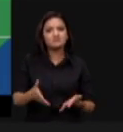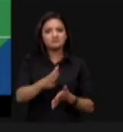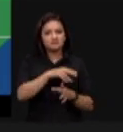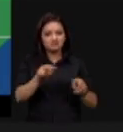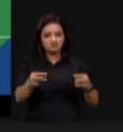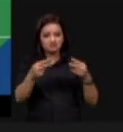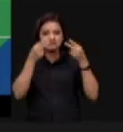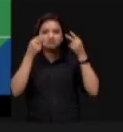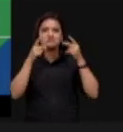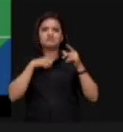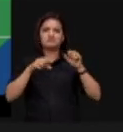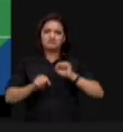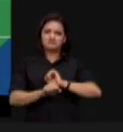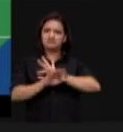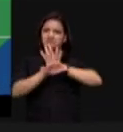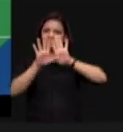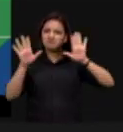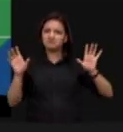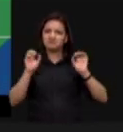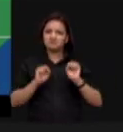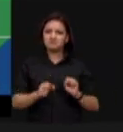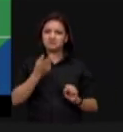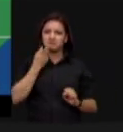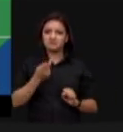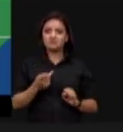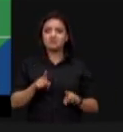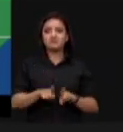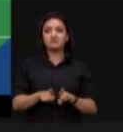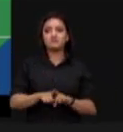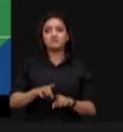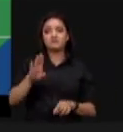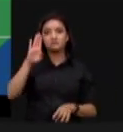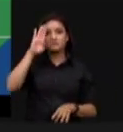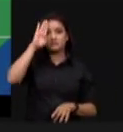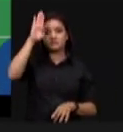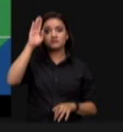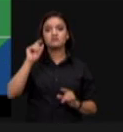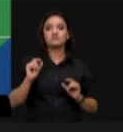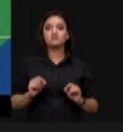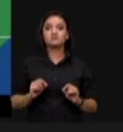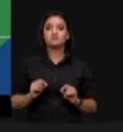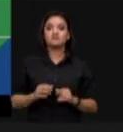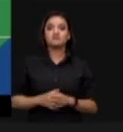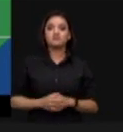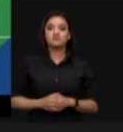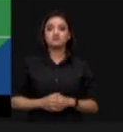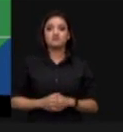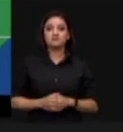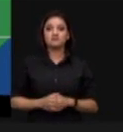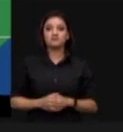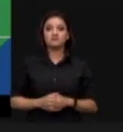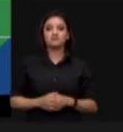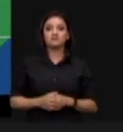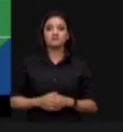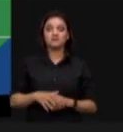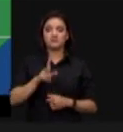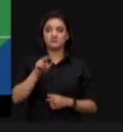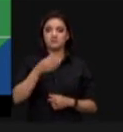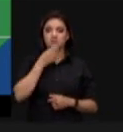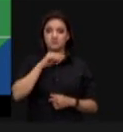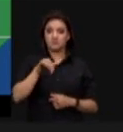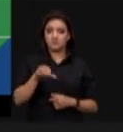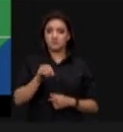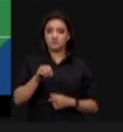transparente ministro e em especial como disse há pouco aí o senhor José Altino